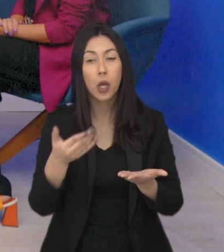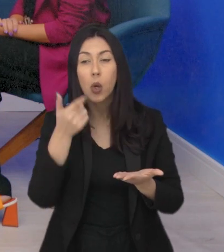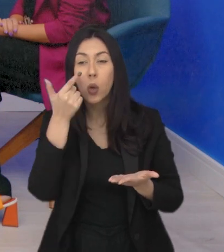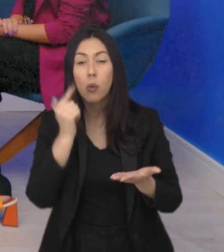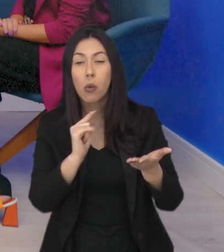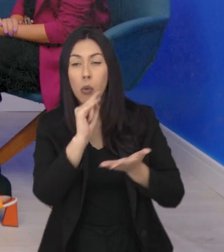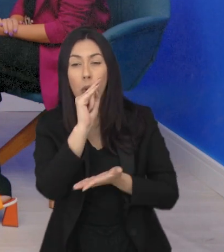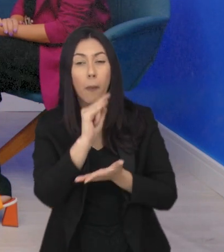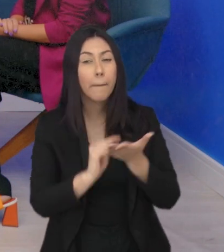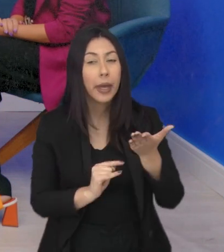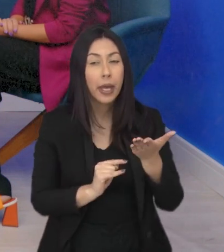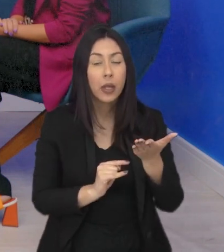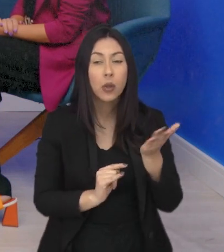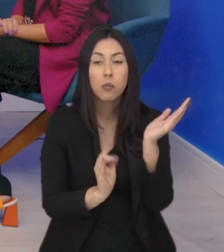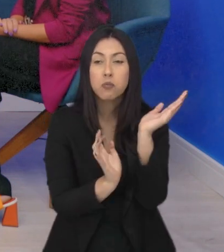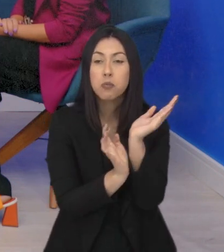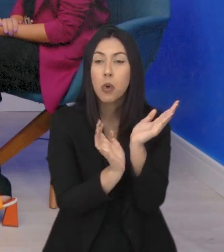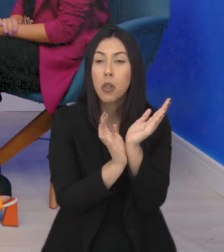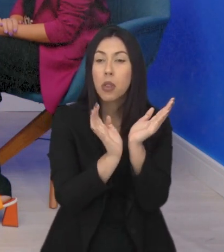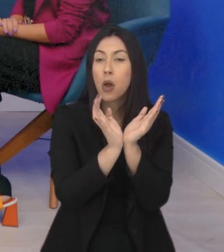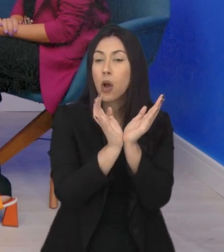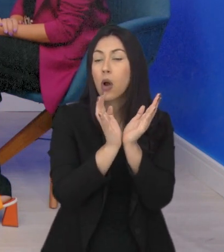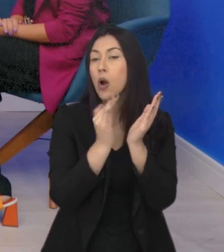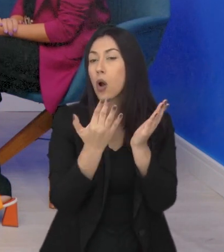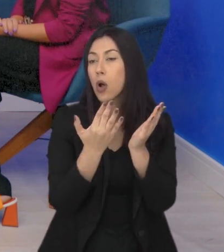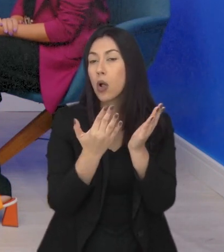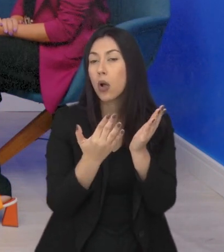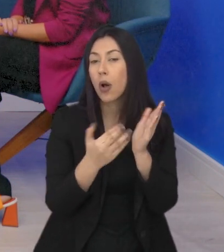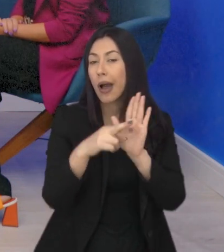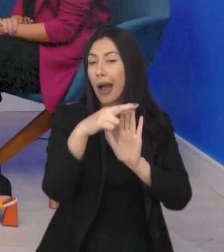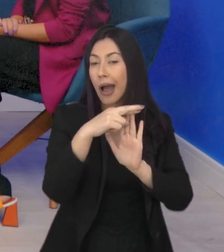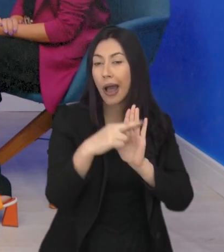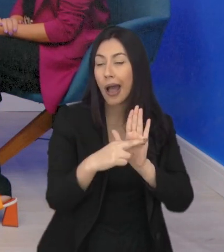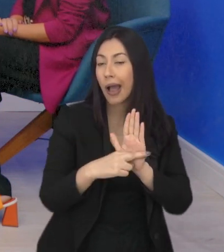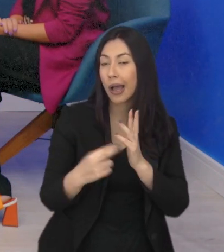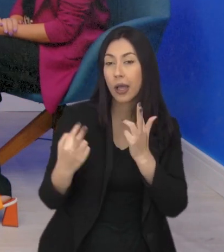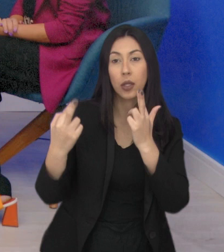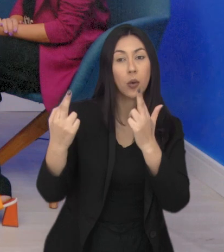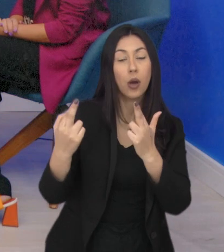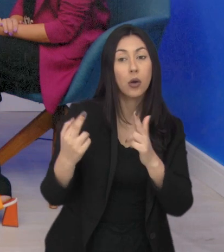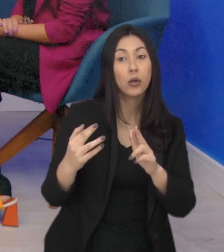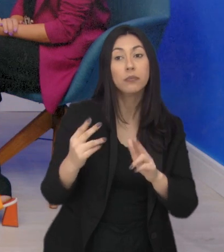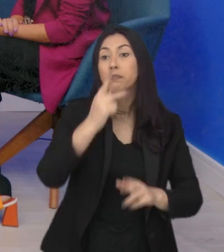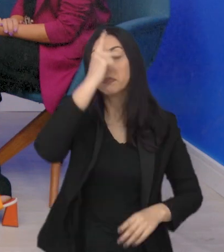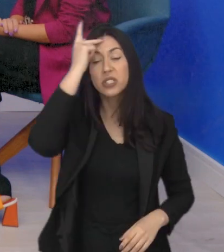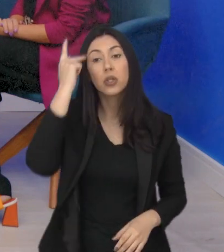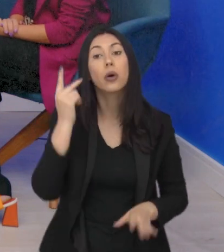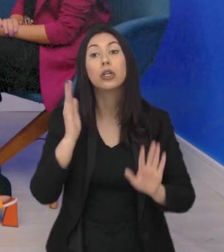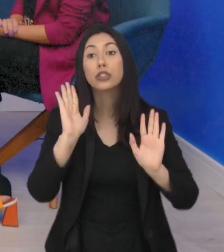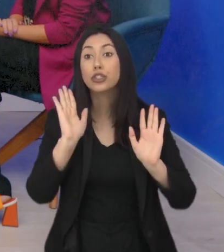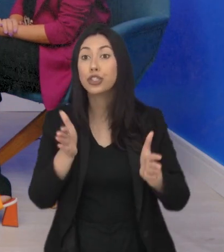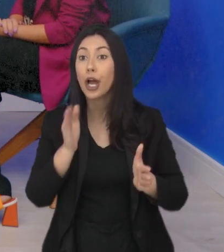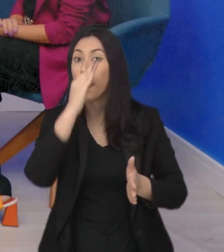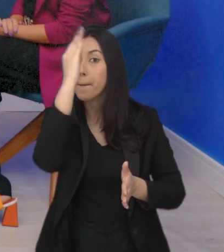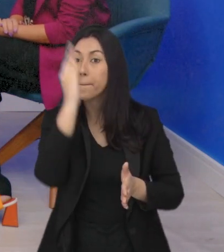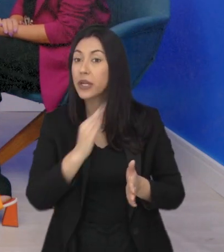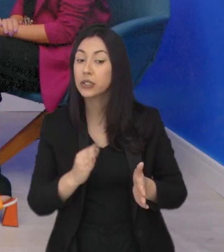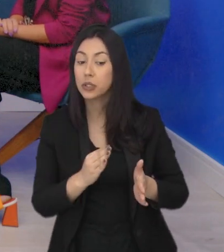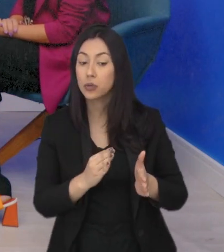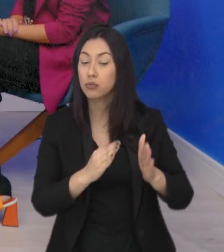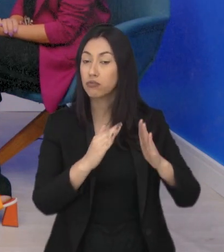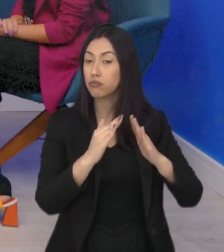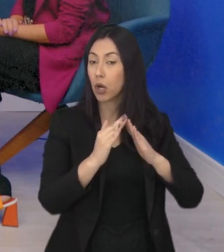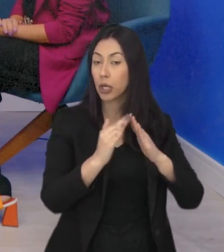o protocolo é o mesmo, por exemplo, para quando uma pessoa já está no Brasil há um tempo e pede refúgio,